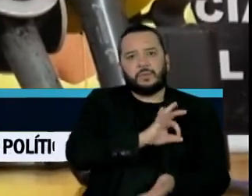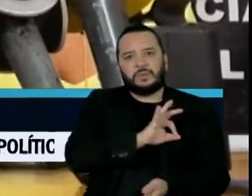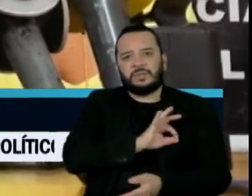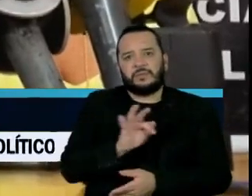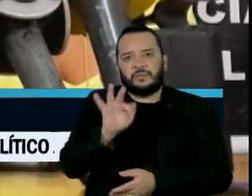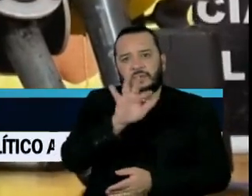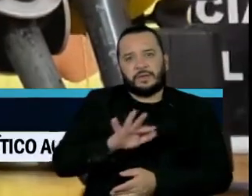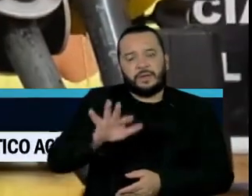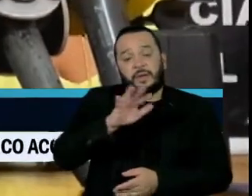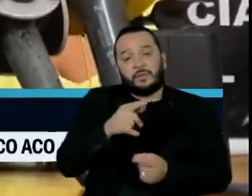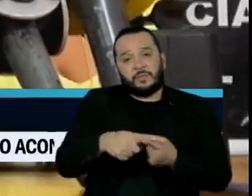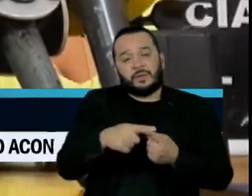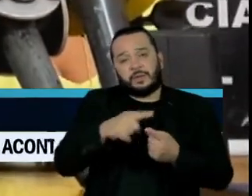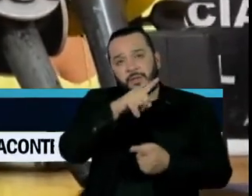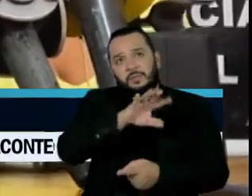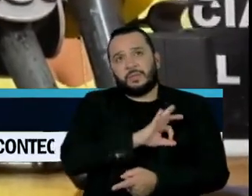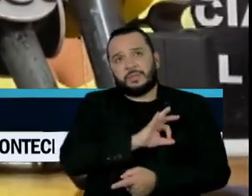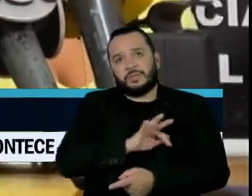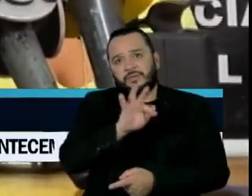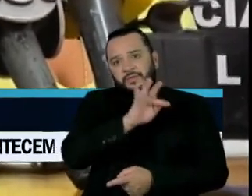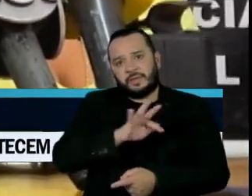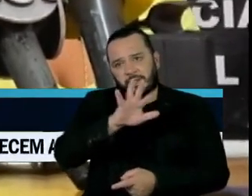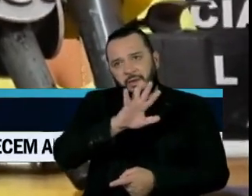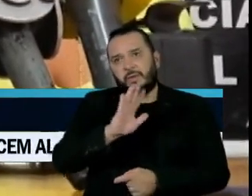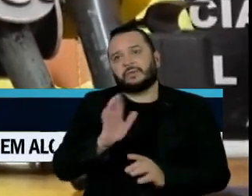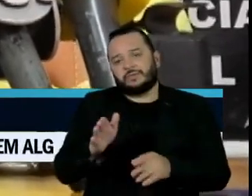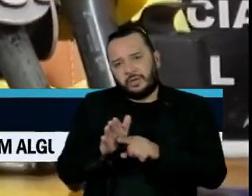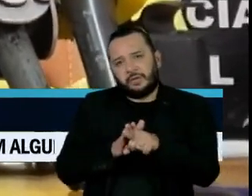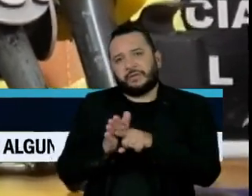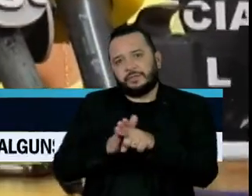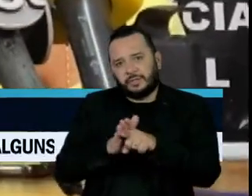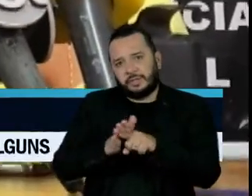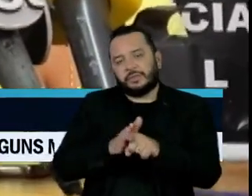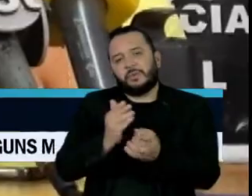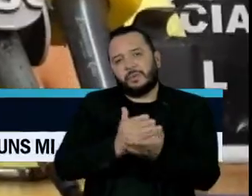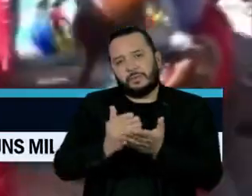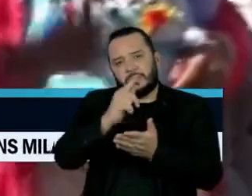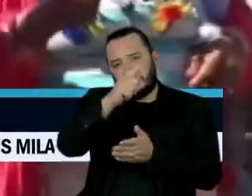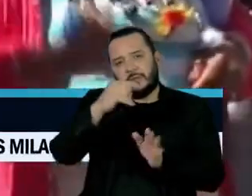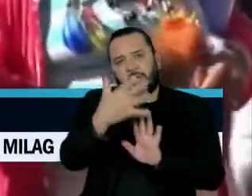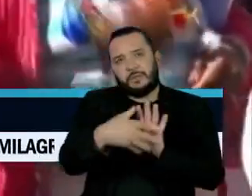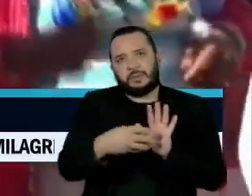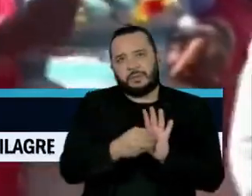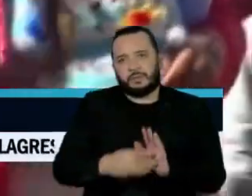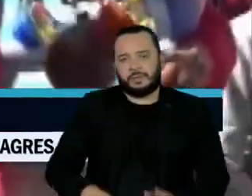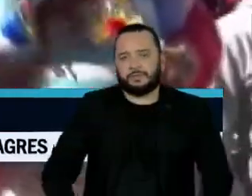já está apurando este duplo homicídio ocorrido na região amazônica.